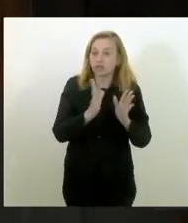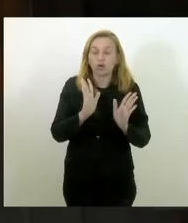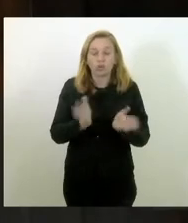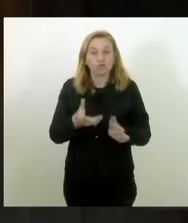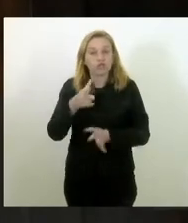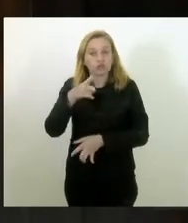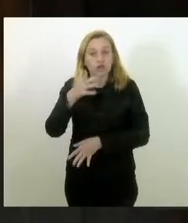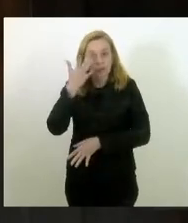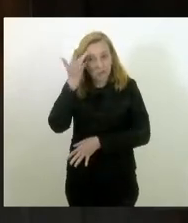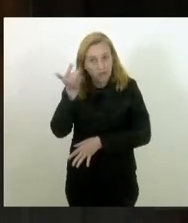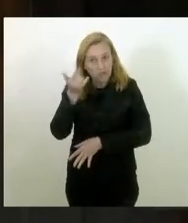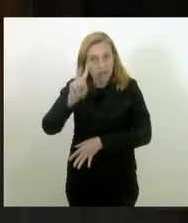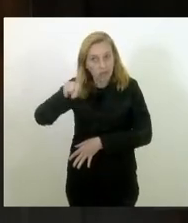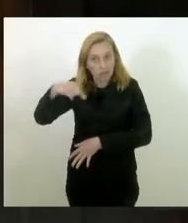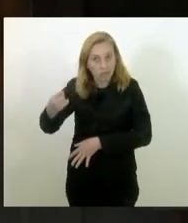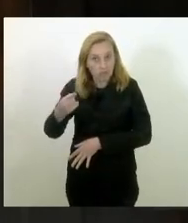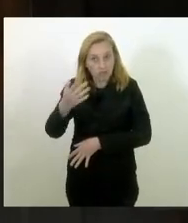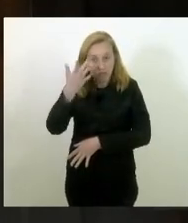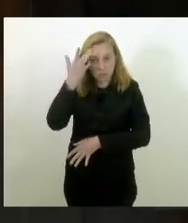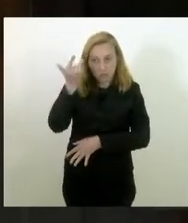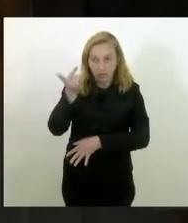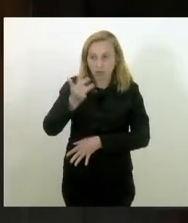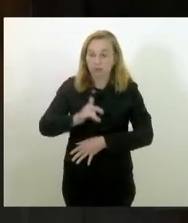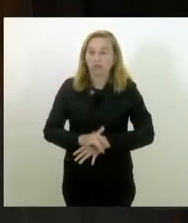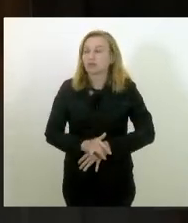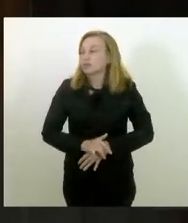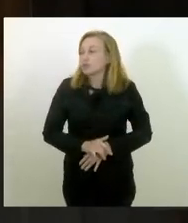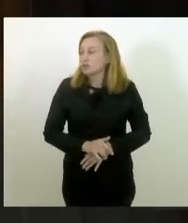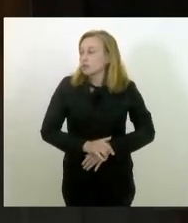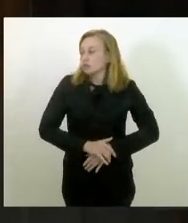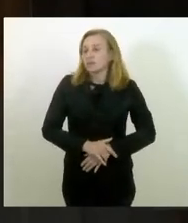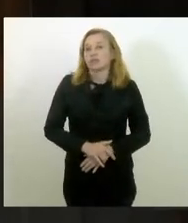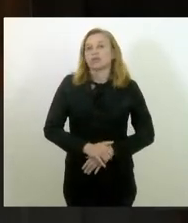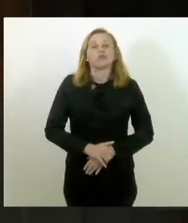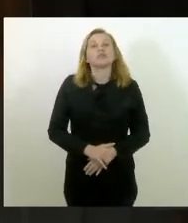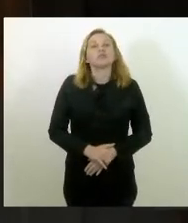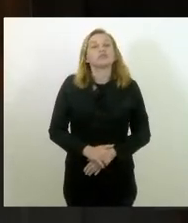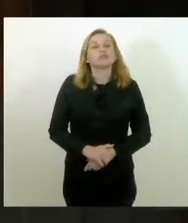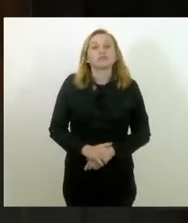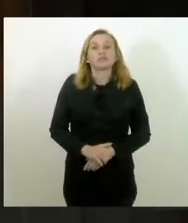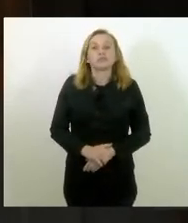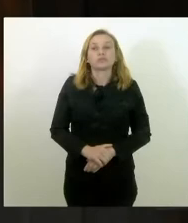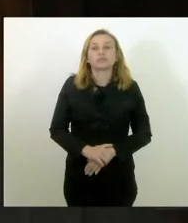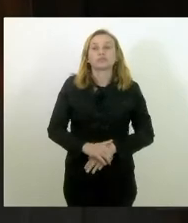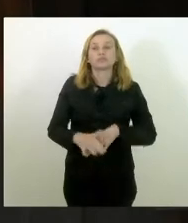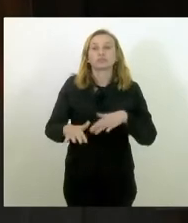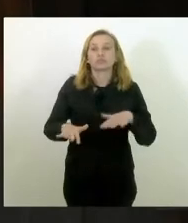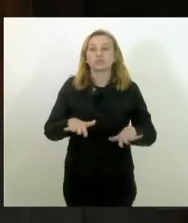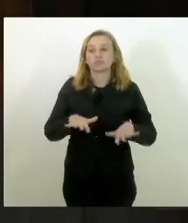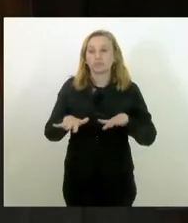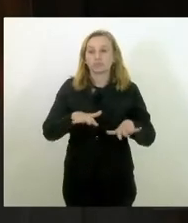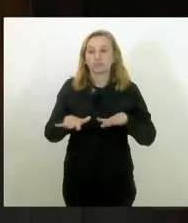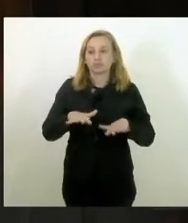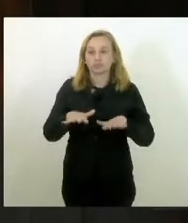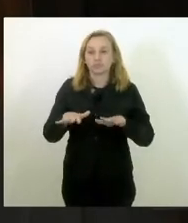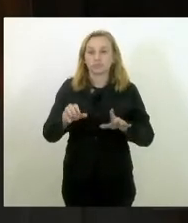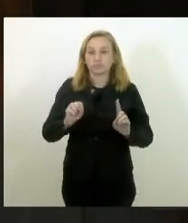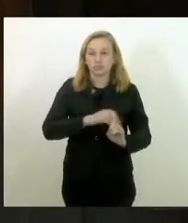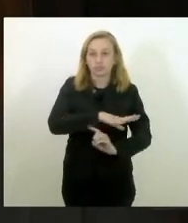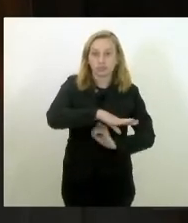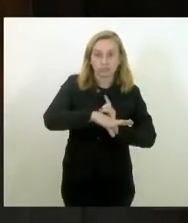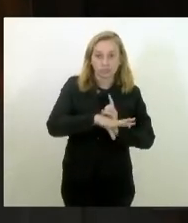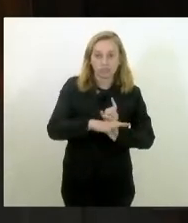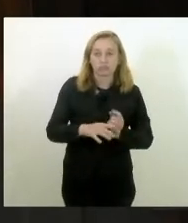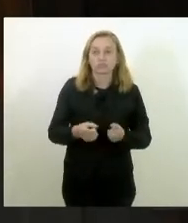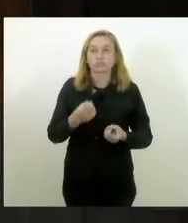depois da manhã. Esse especificamente é um diálogo estreito que nós temos feito com os movimentos sociais de moradia. Eu me lembro que